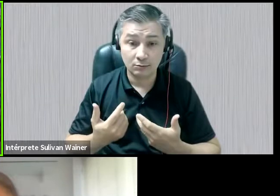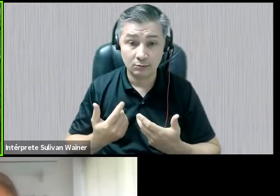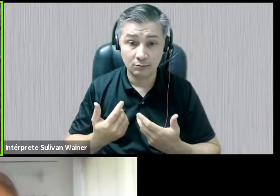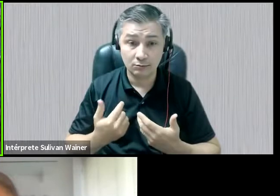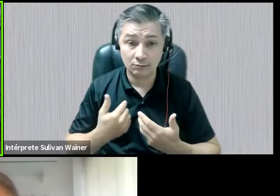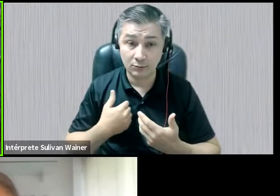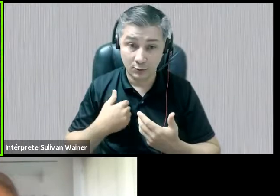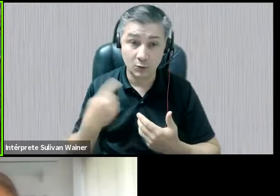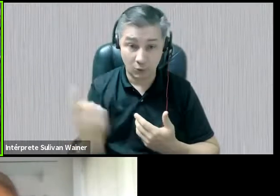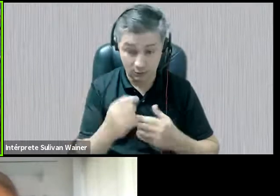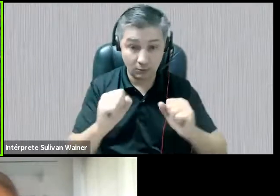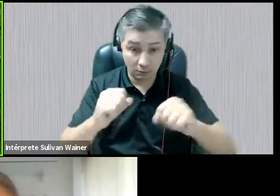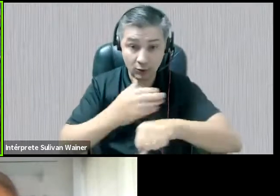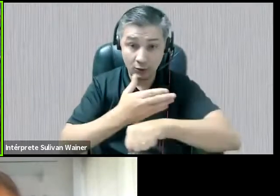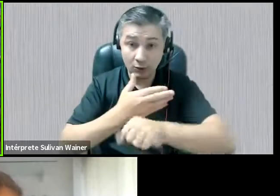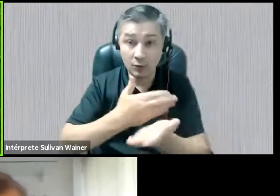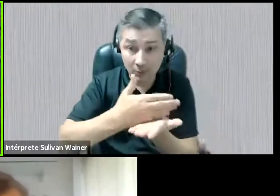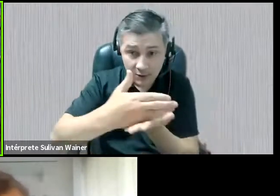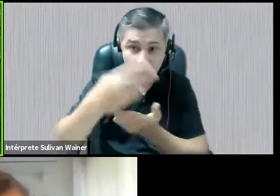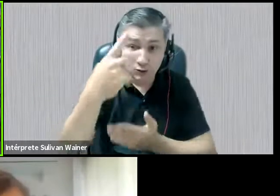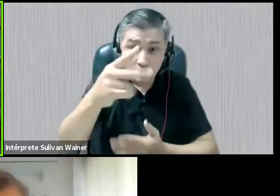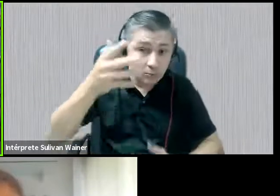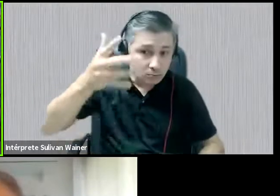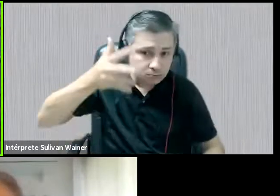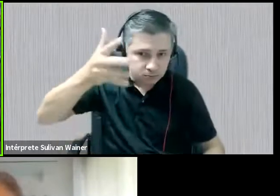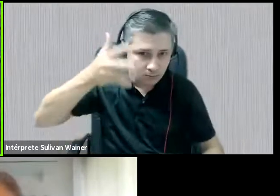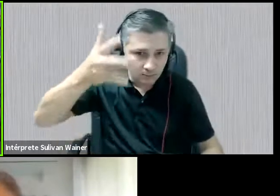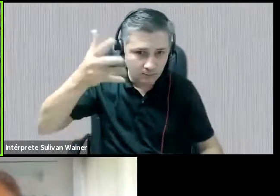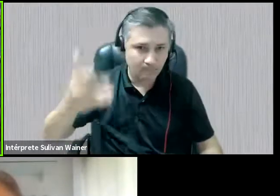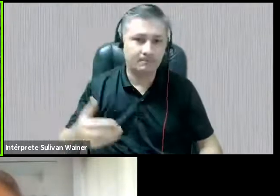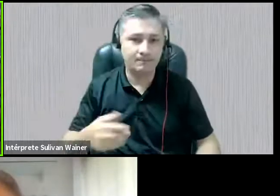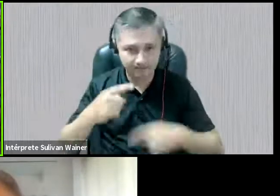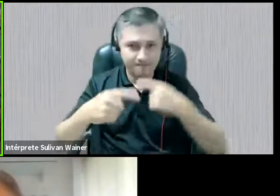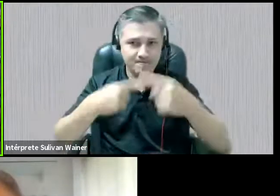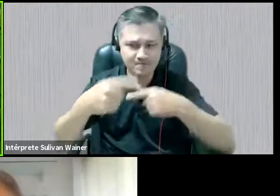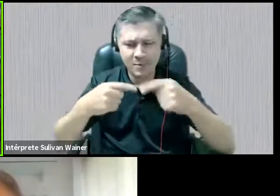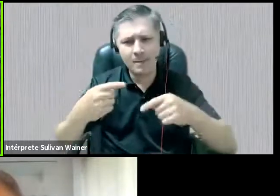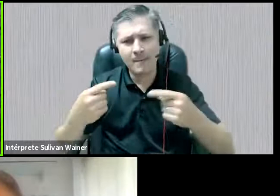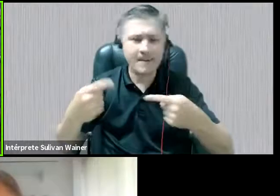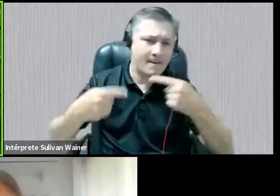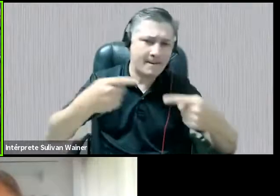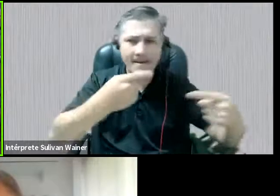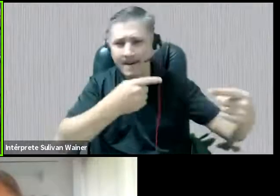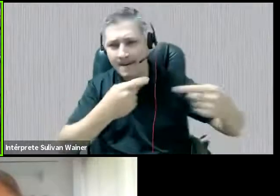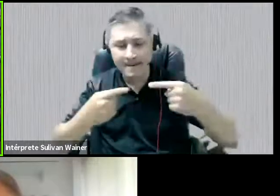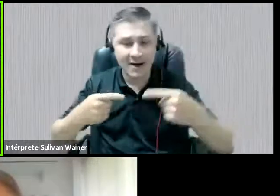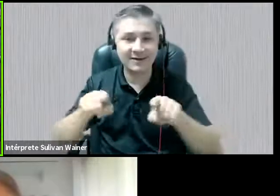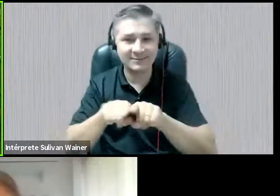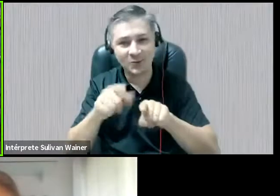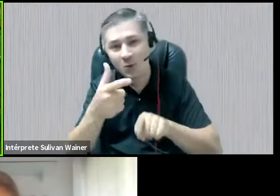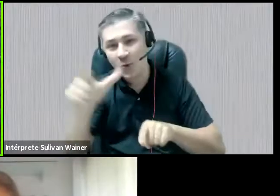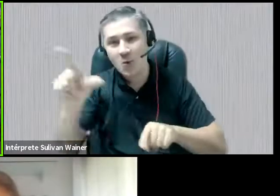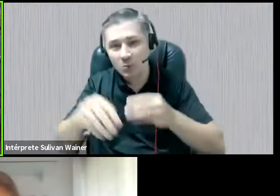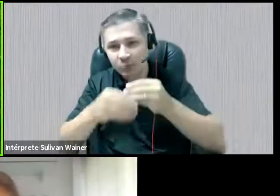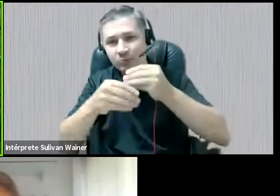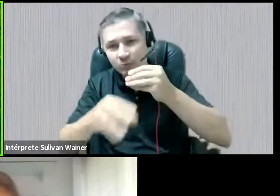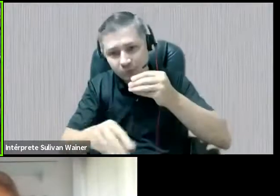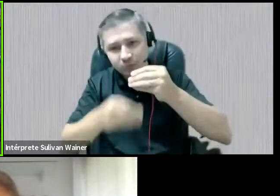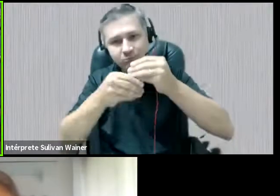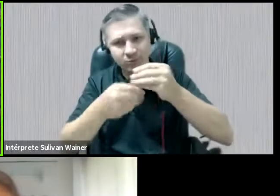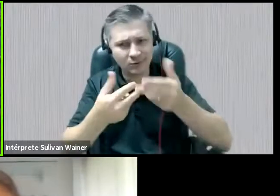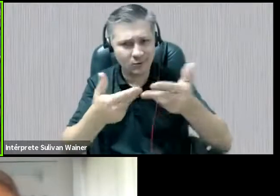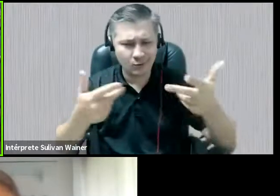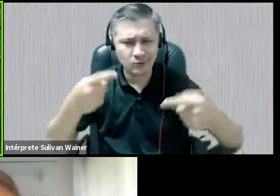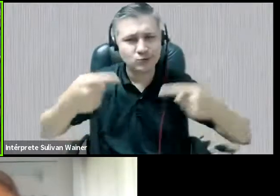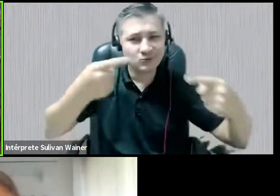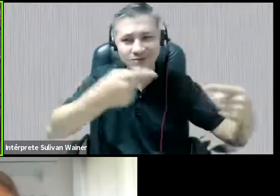A gente pode começar com a sua fala e a gente vai trazendo também uma